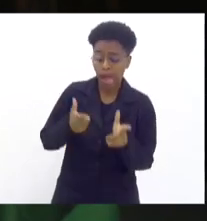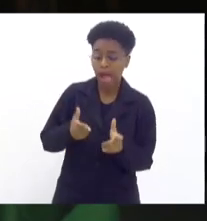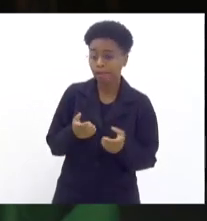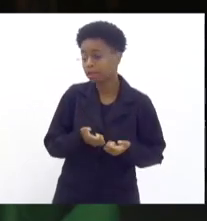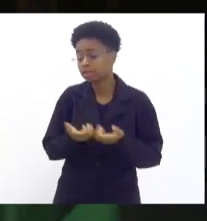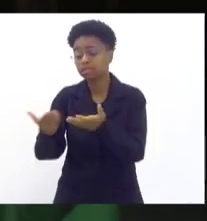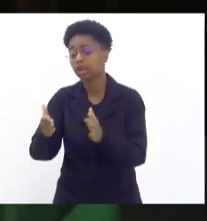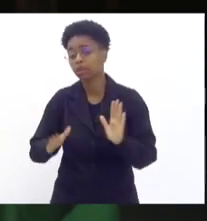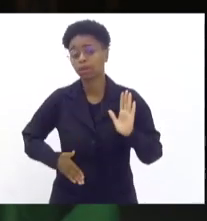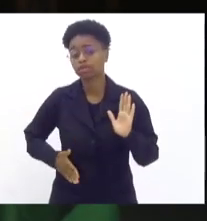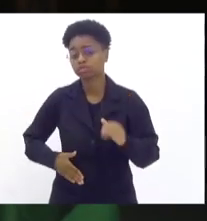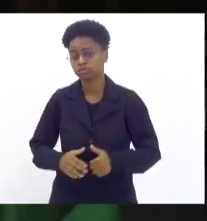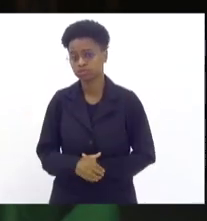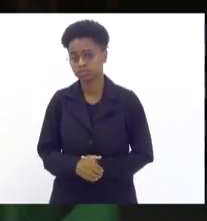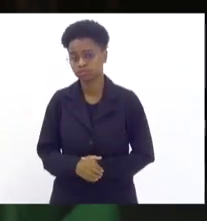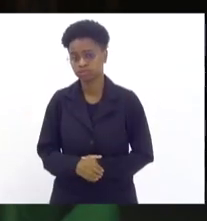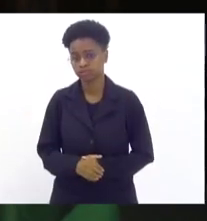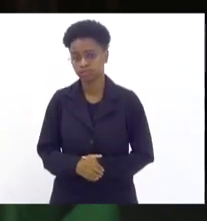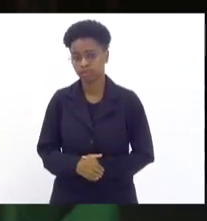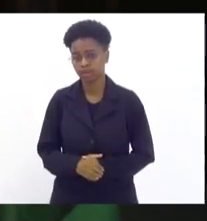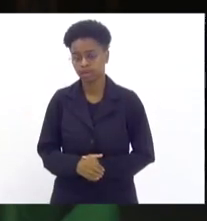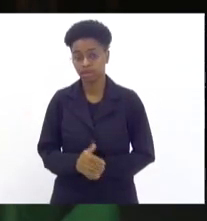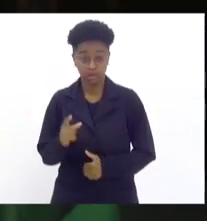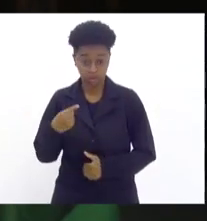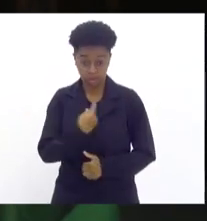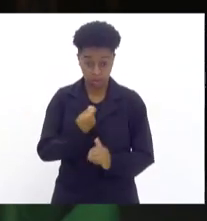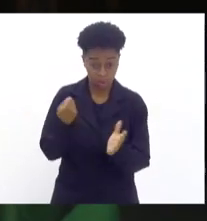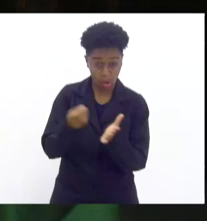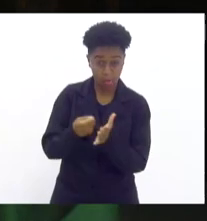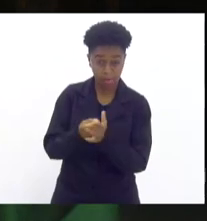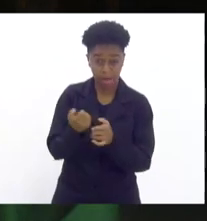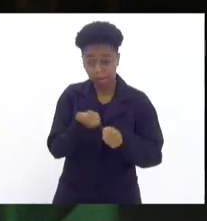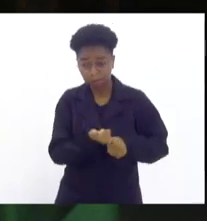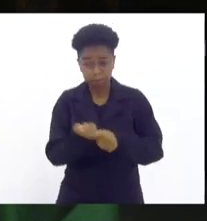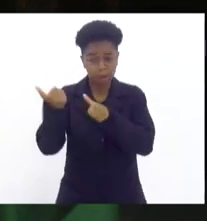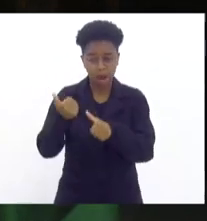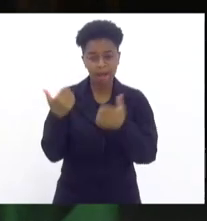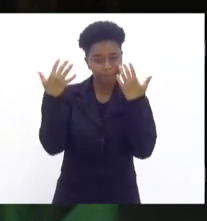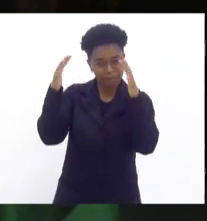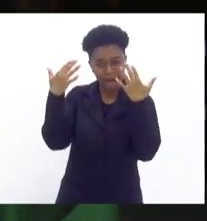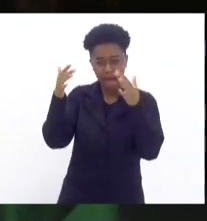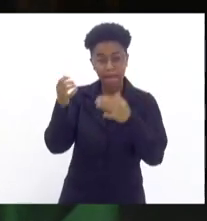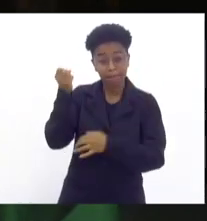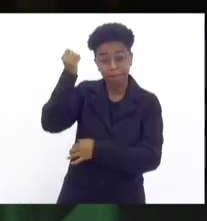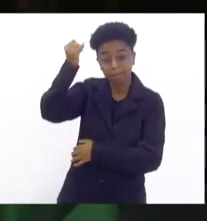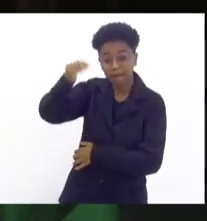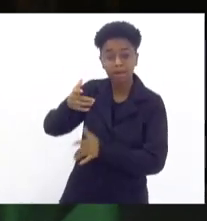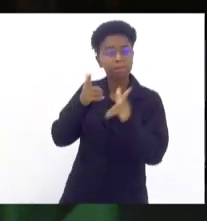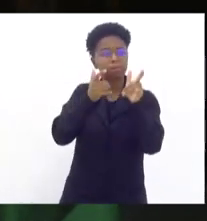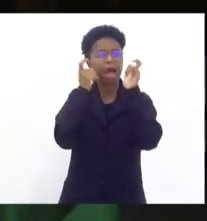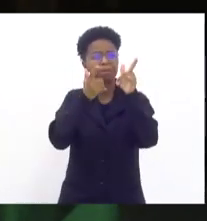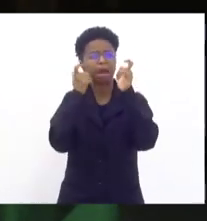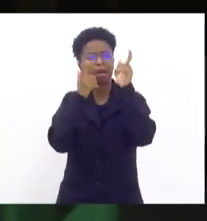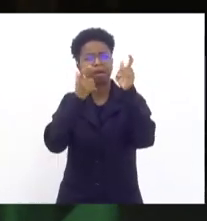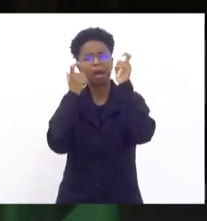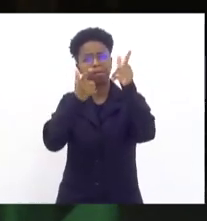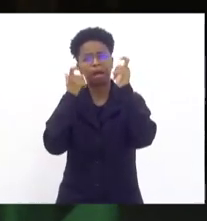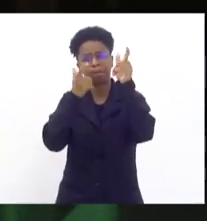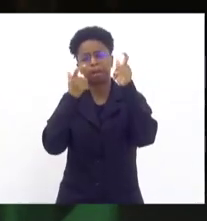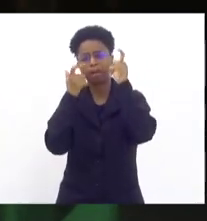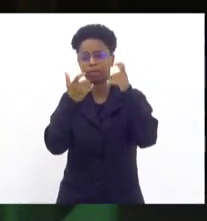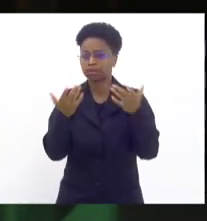mão deles? Nós somos obrigados num dia de Réveillon, de Ano Novo, a madrugada toda, eles atirando, atirando, atirando,